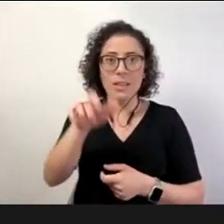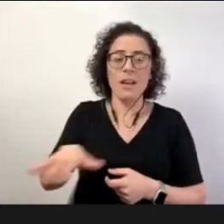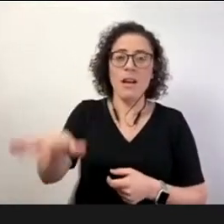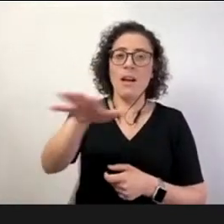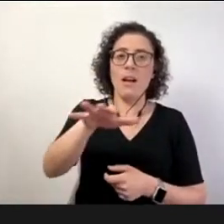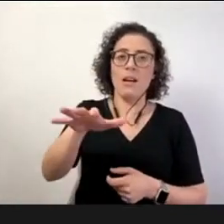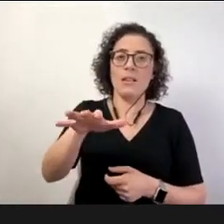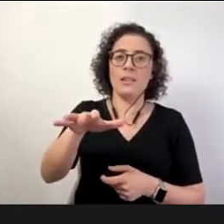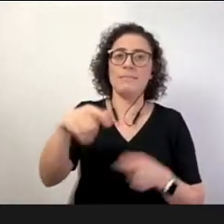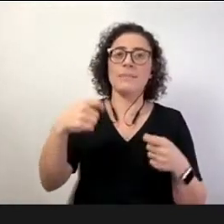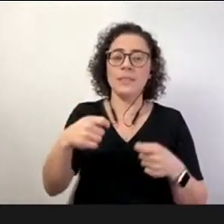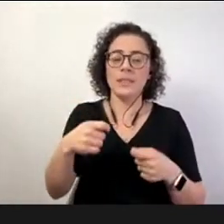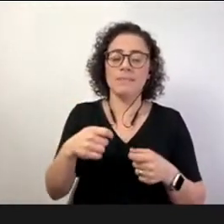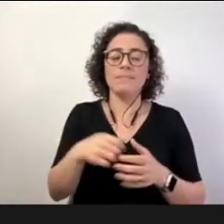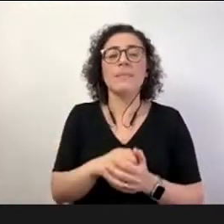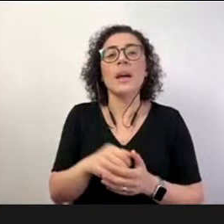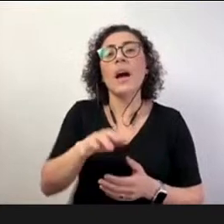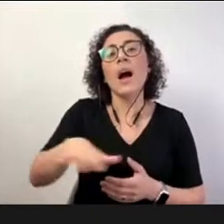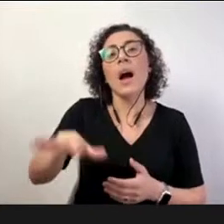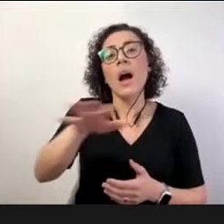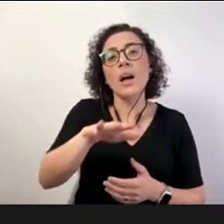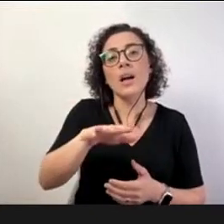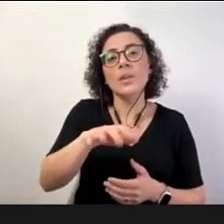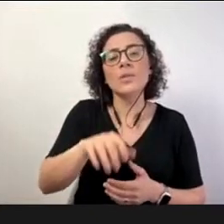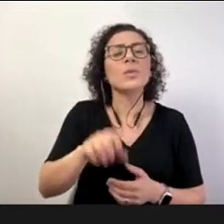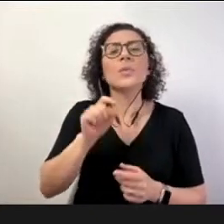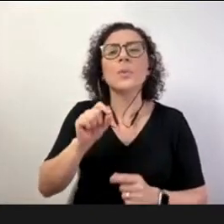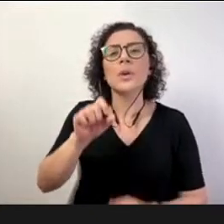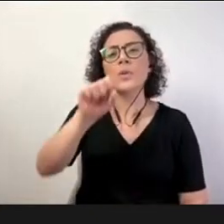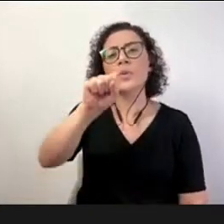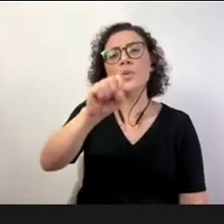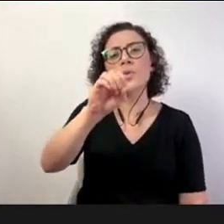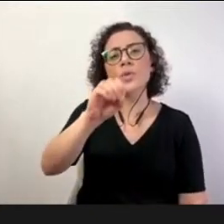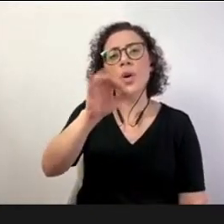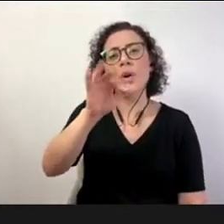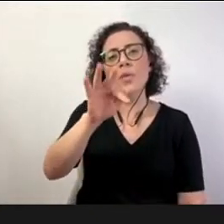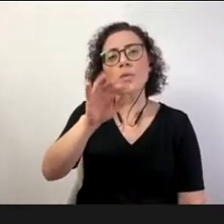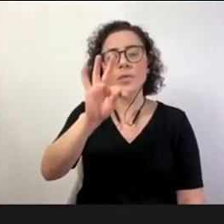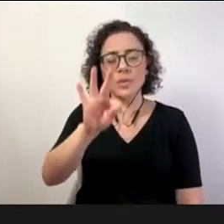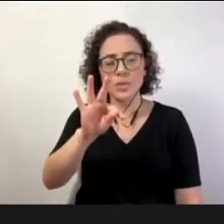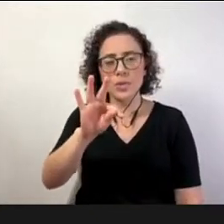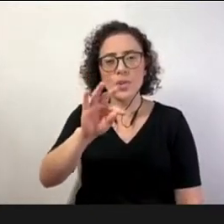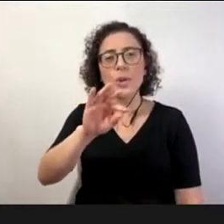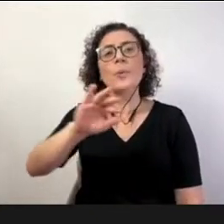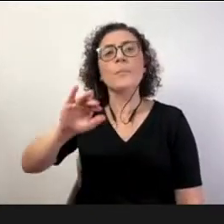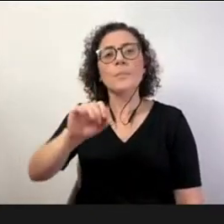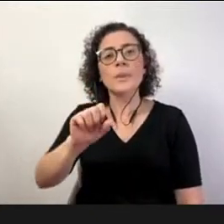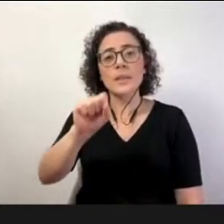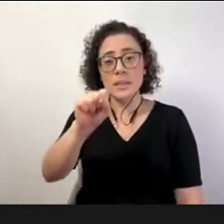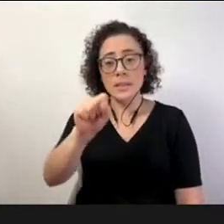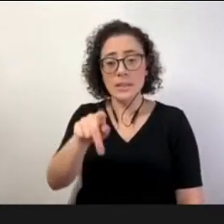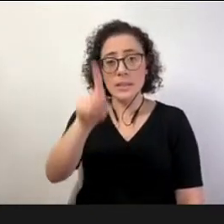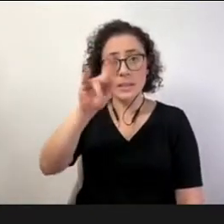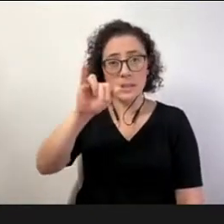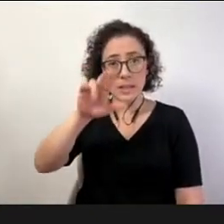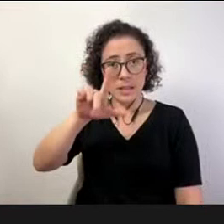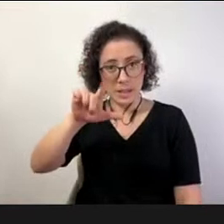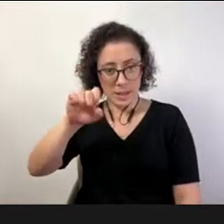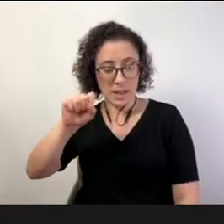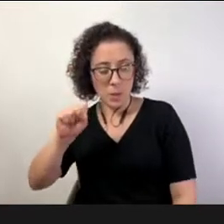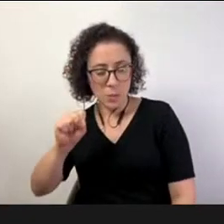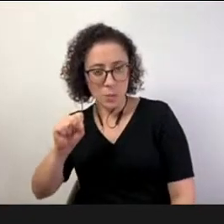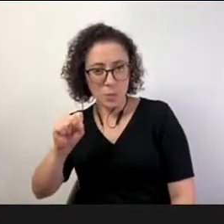investir no que se chamava os soft skills quer dizer os soft skills havia os hard skills aquelas competências